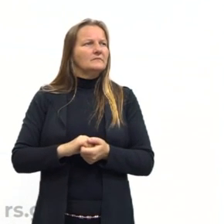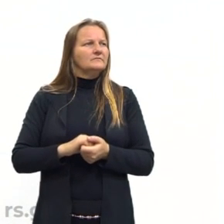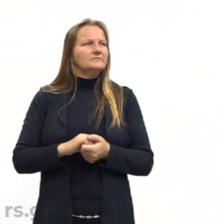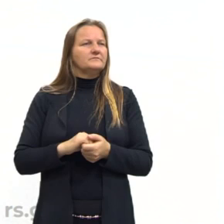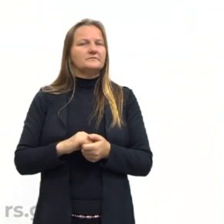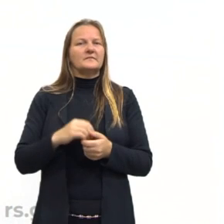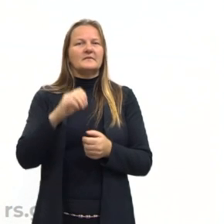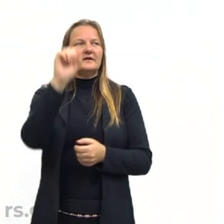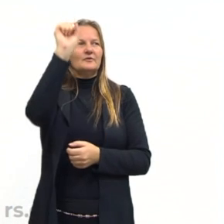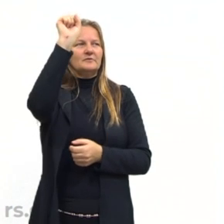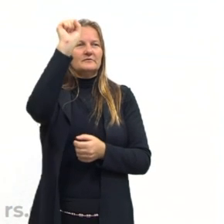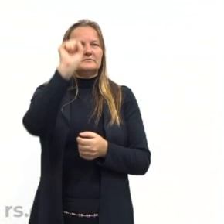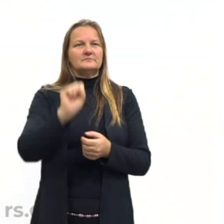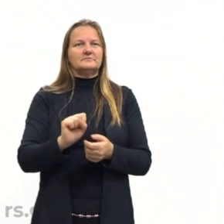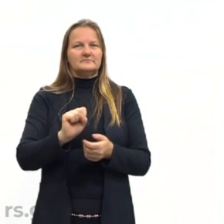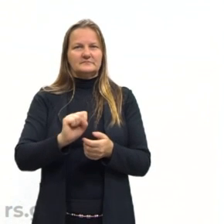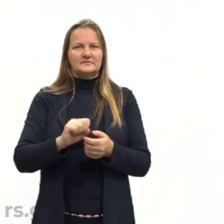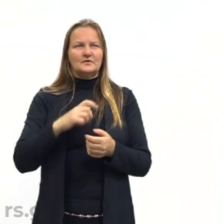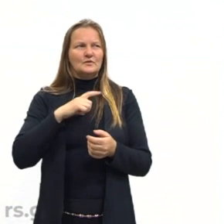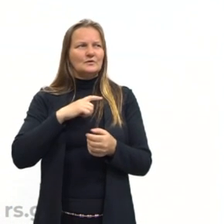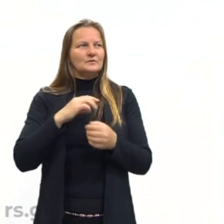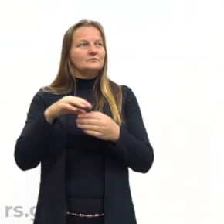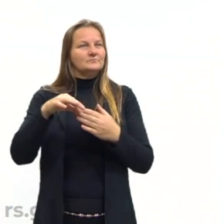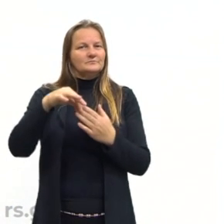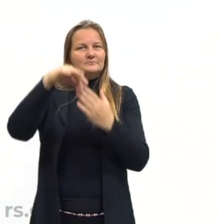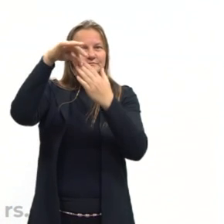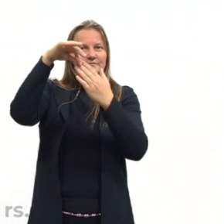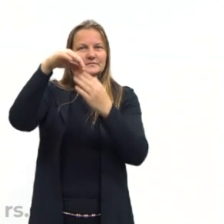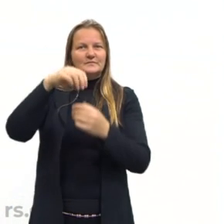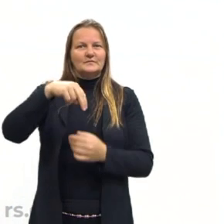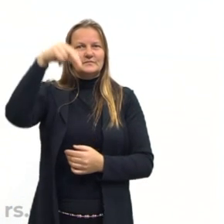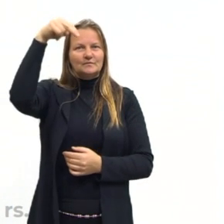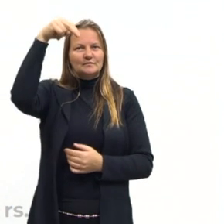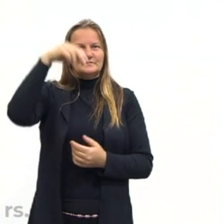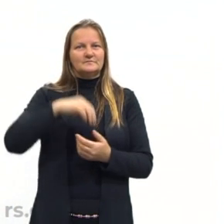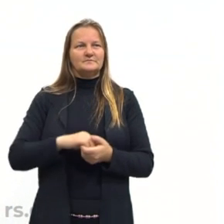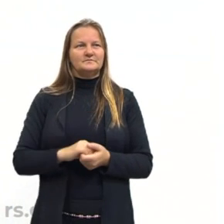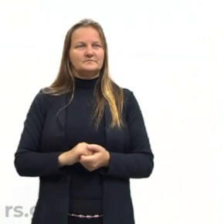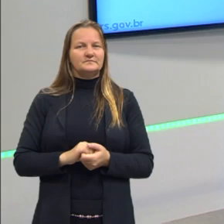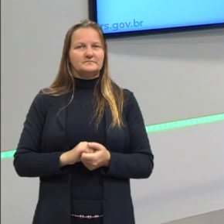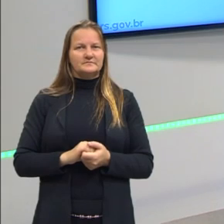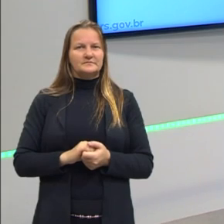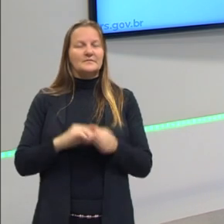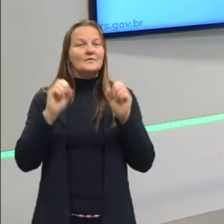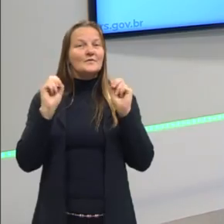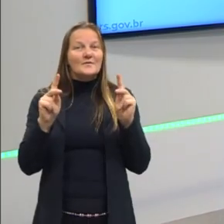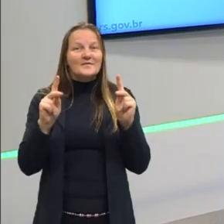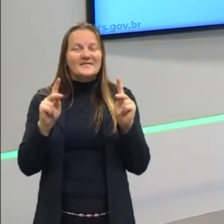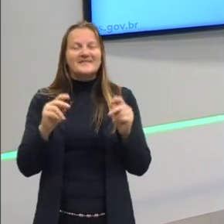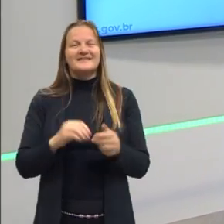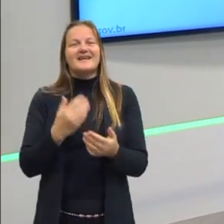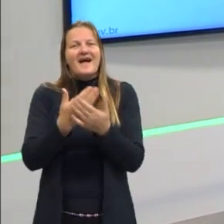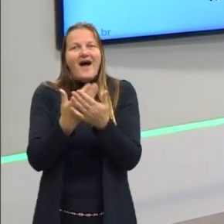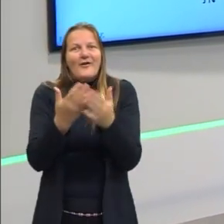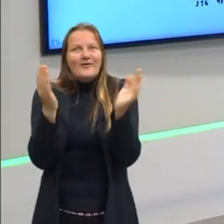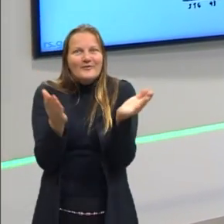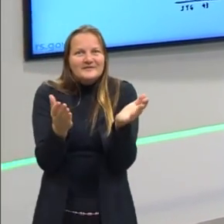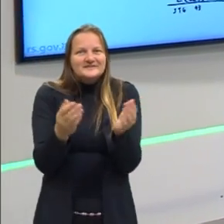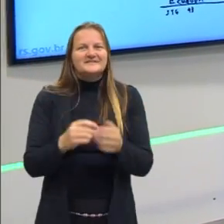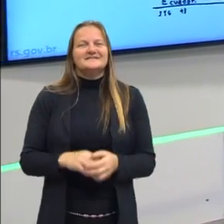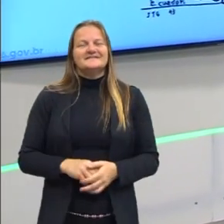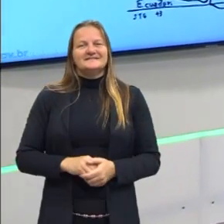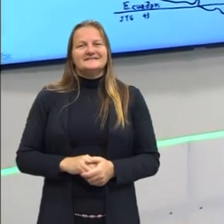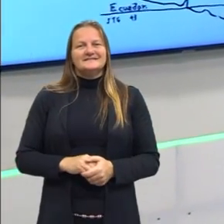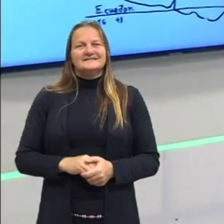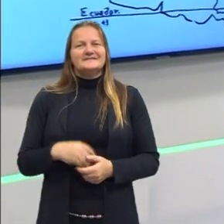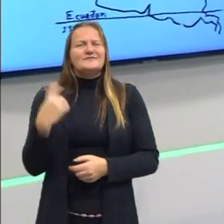como a direção, como o norteador, o suleador. Tá, pessoal? Então, na aula de hoje era isso. Espero que vocês